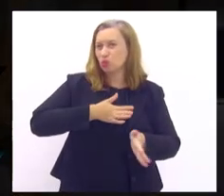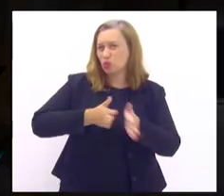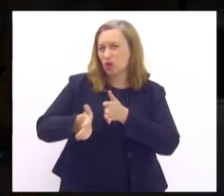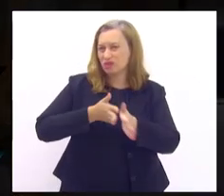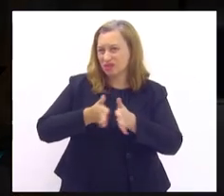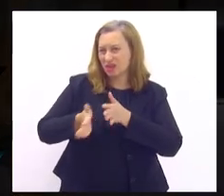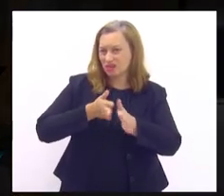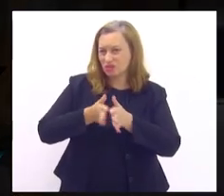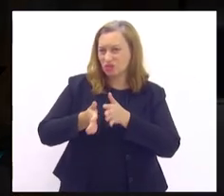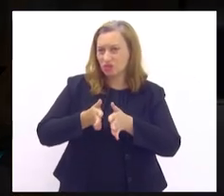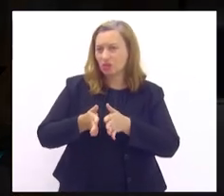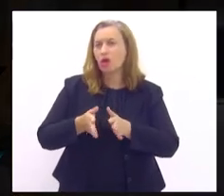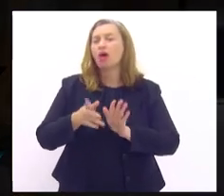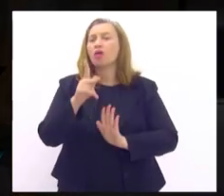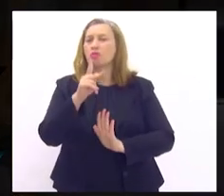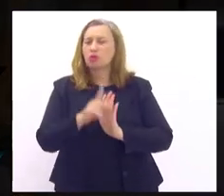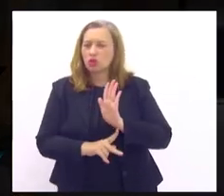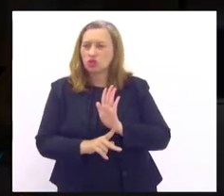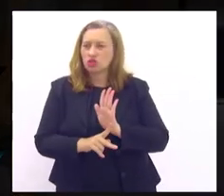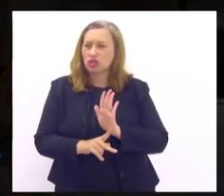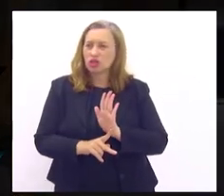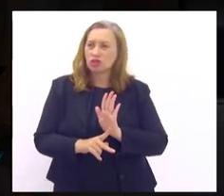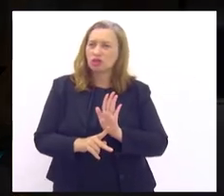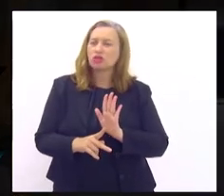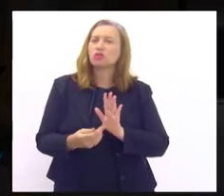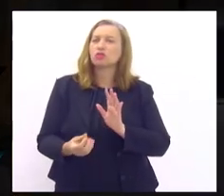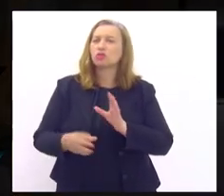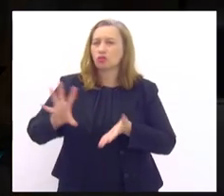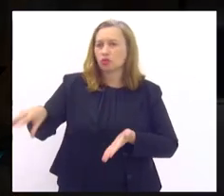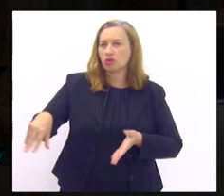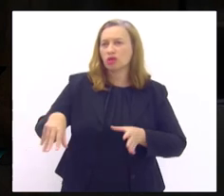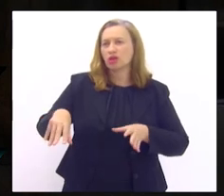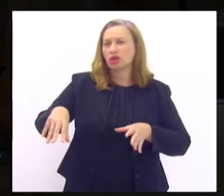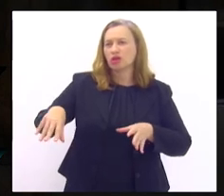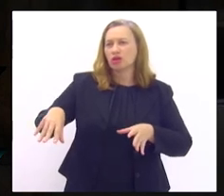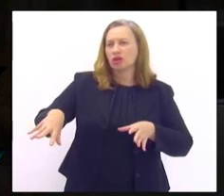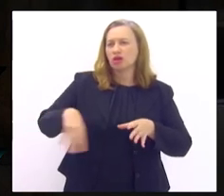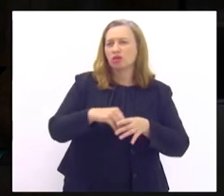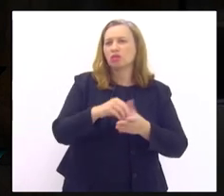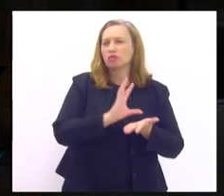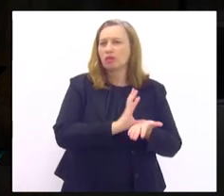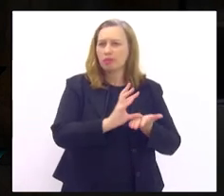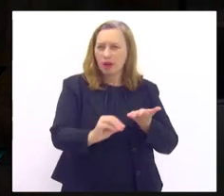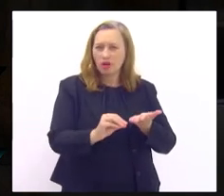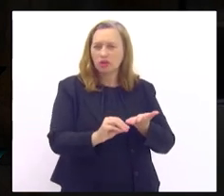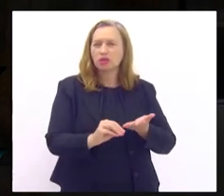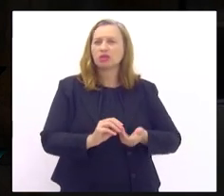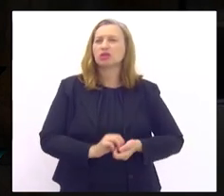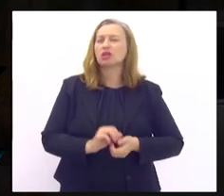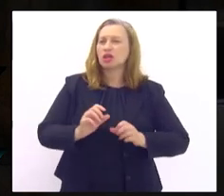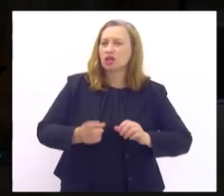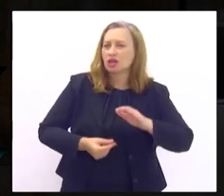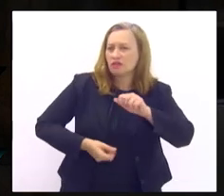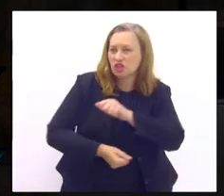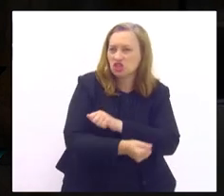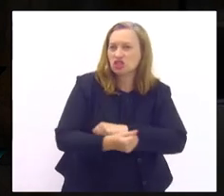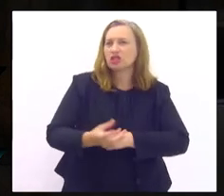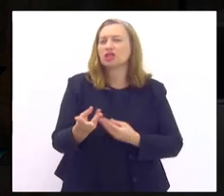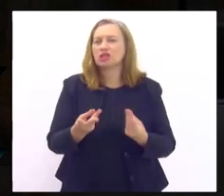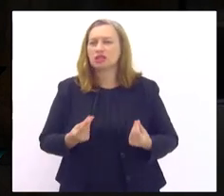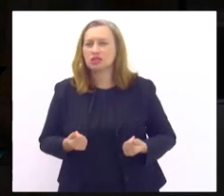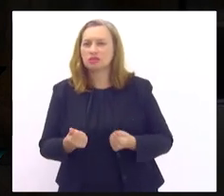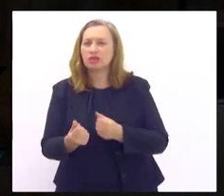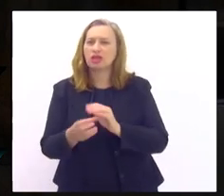são projetos também que eu estou trazendo para a pauta a gente está querendo trazer investir na acessibilidade através de